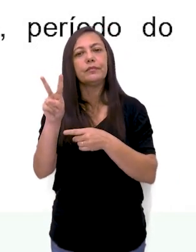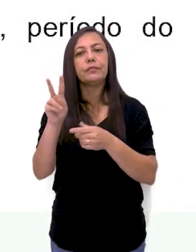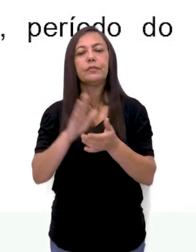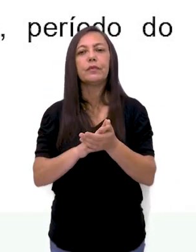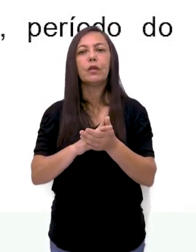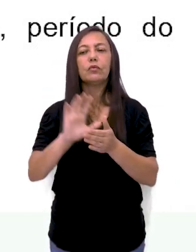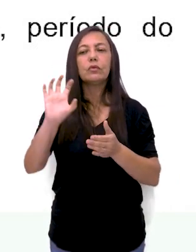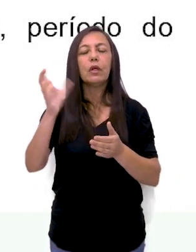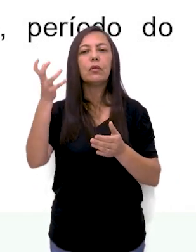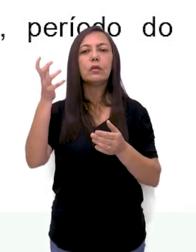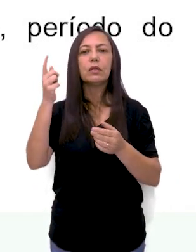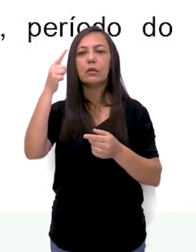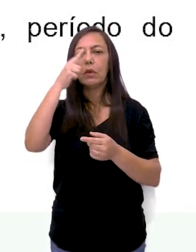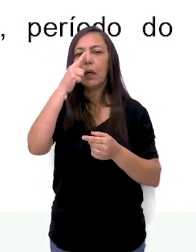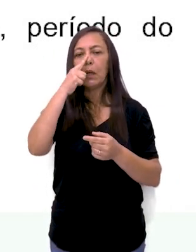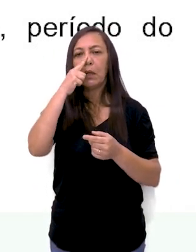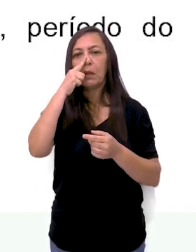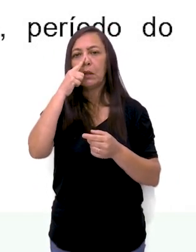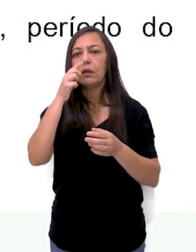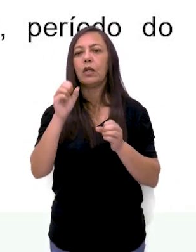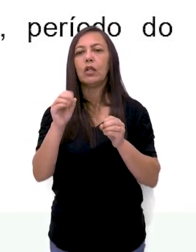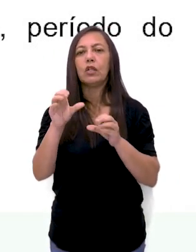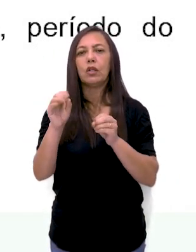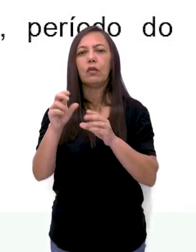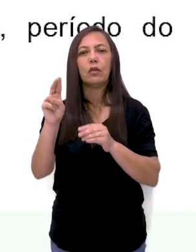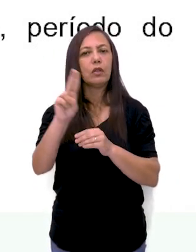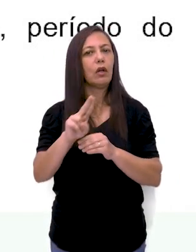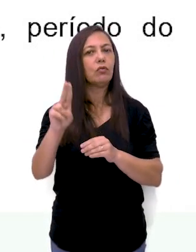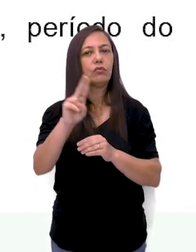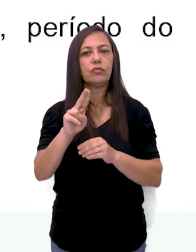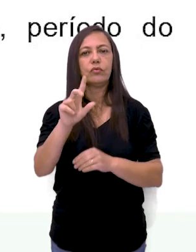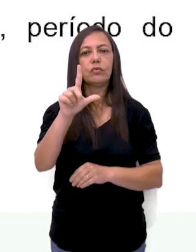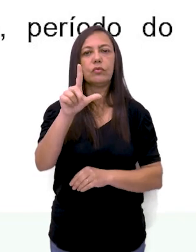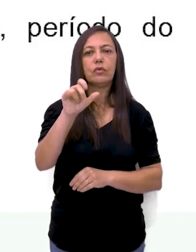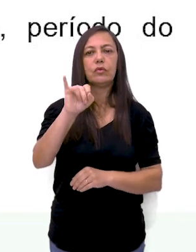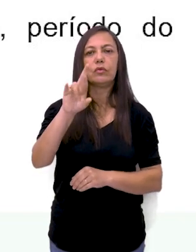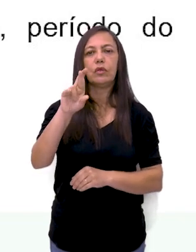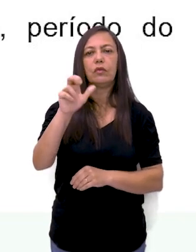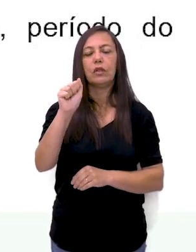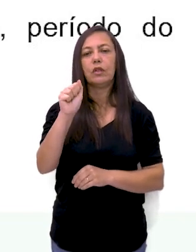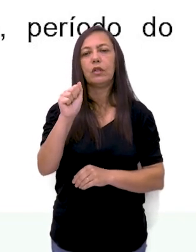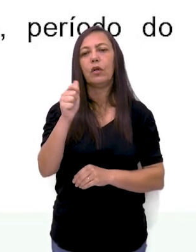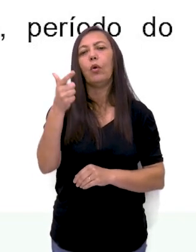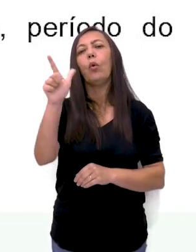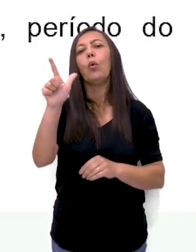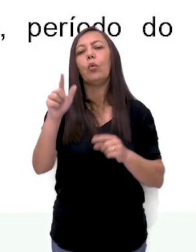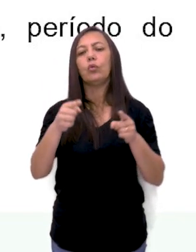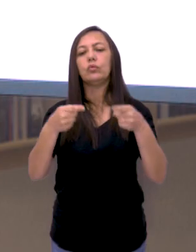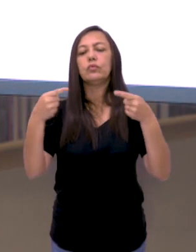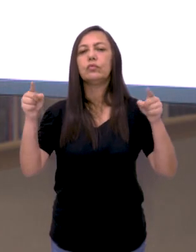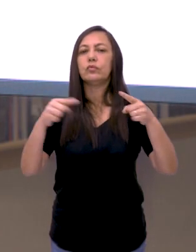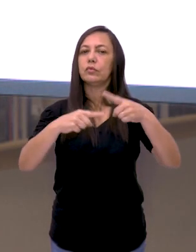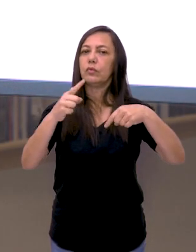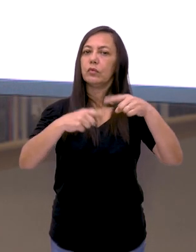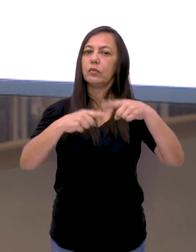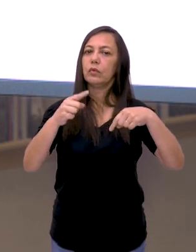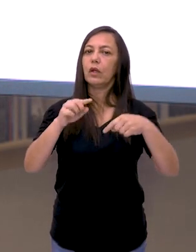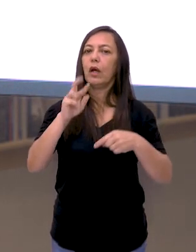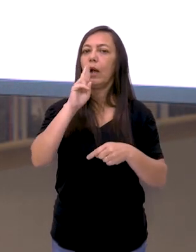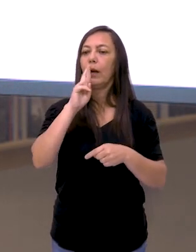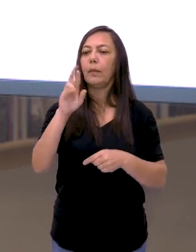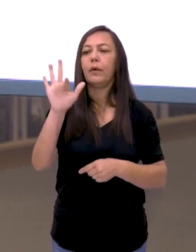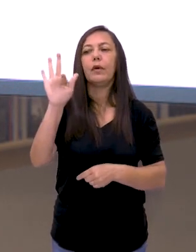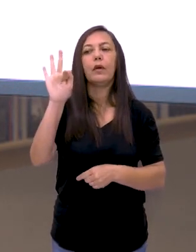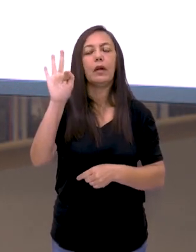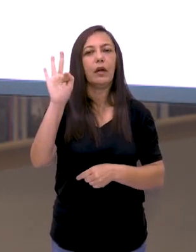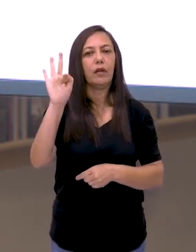As trajetas gregas encenadas não se utilizavam da lira ou de qualquer outro instrumento musical. Falso. Não preciso repetir